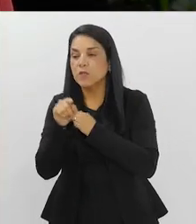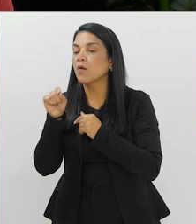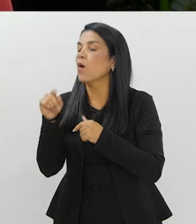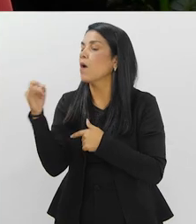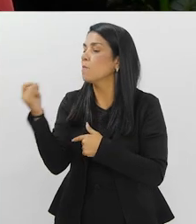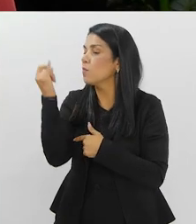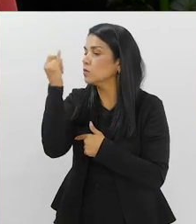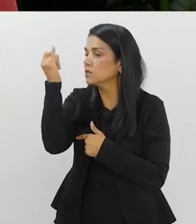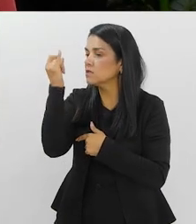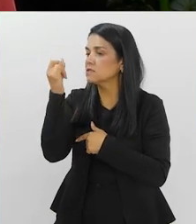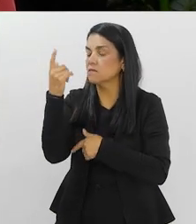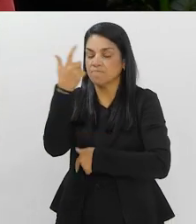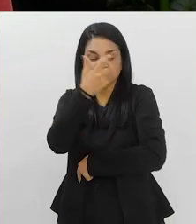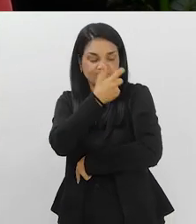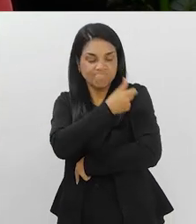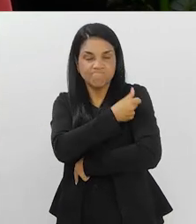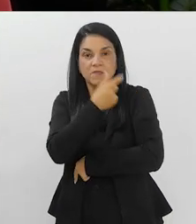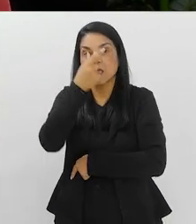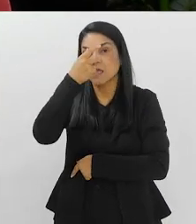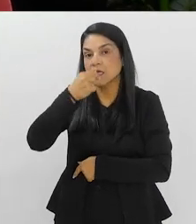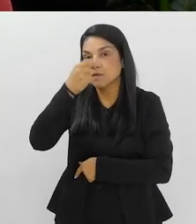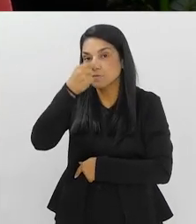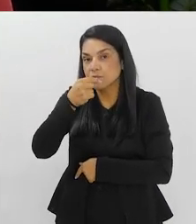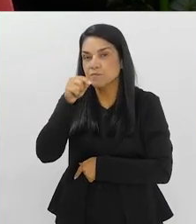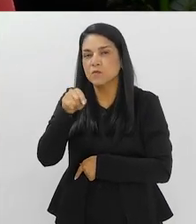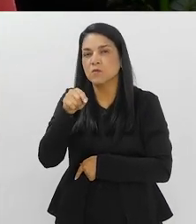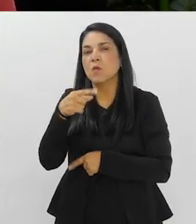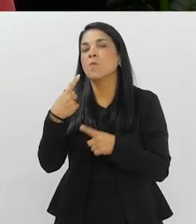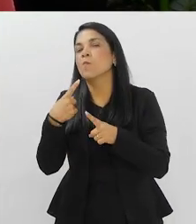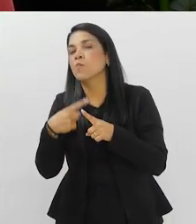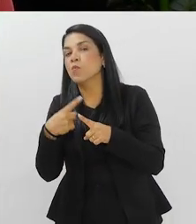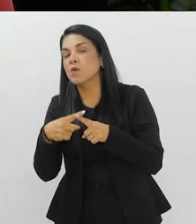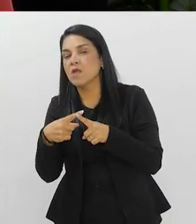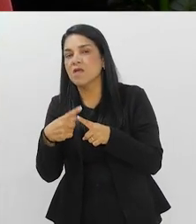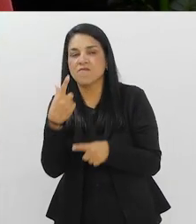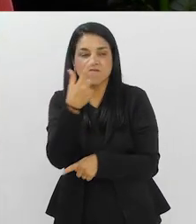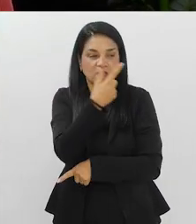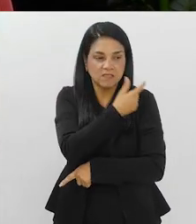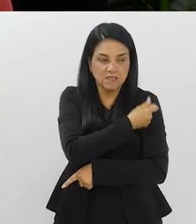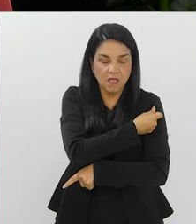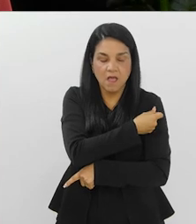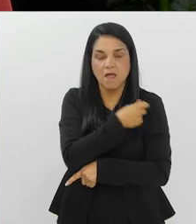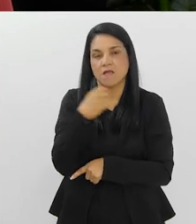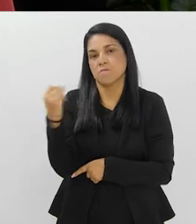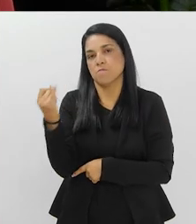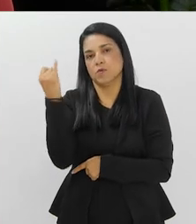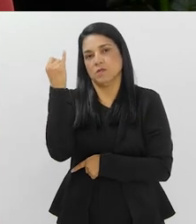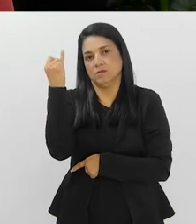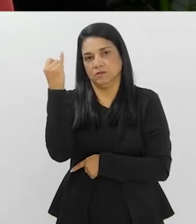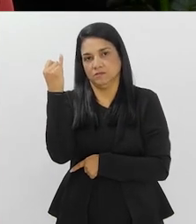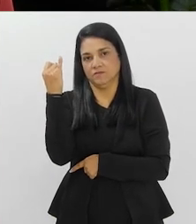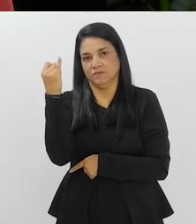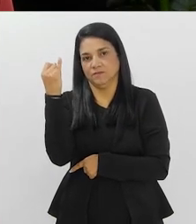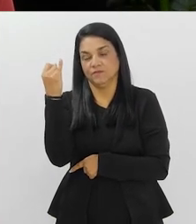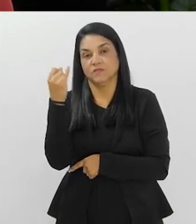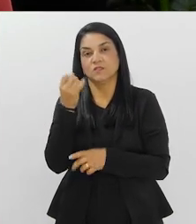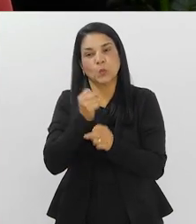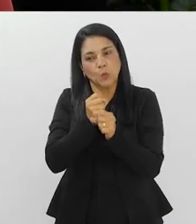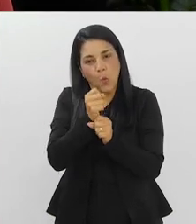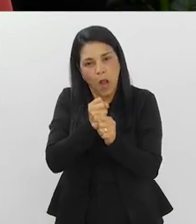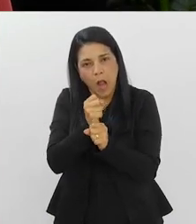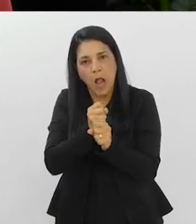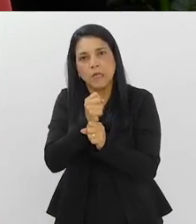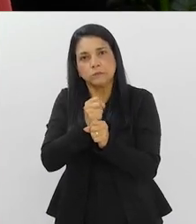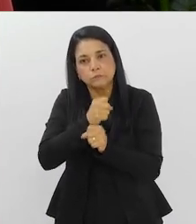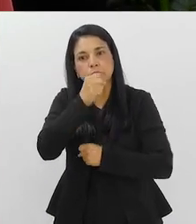para quem nos assiste, poder saber realmente por que vacinar, Qual a importância aí dessa vacina, que é dada